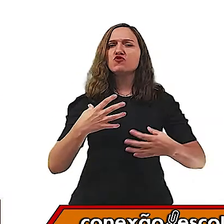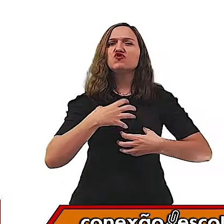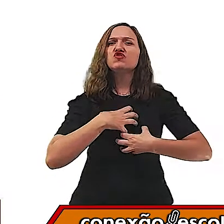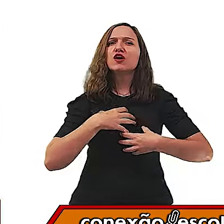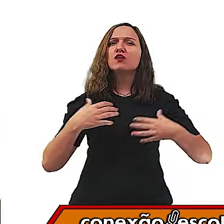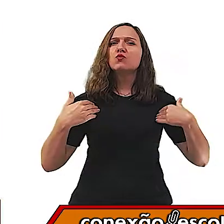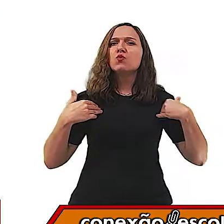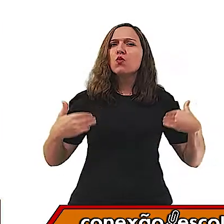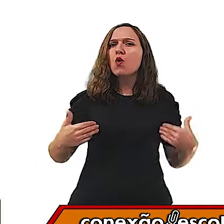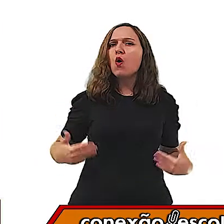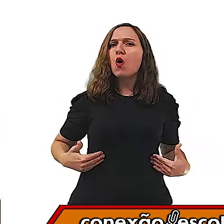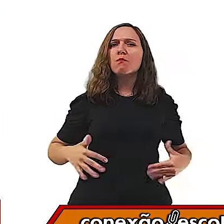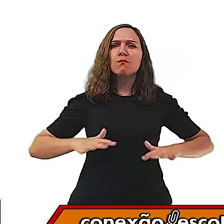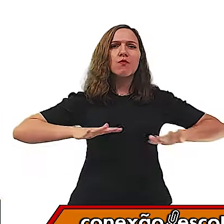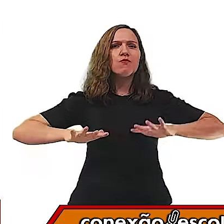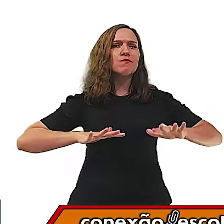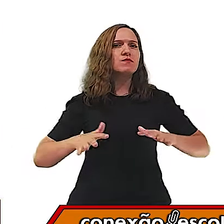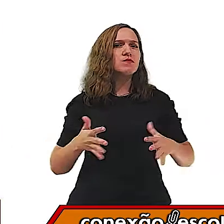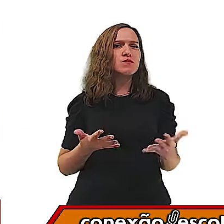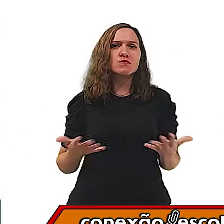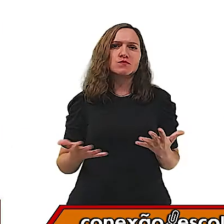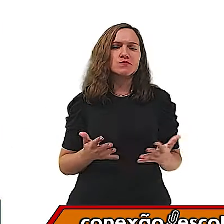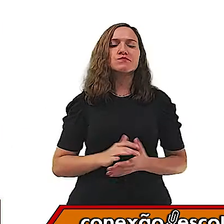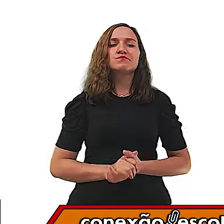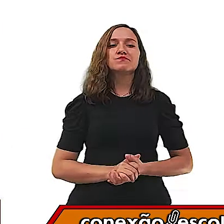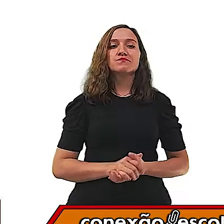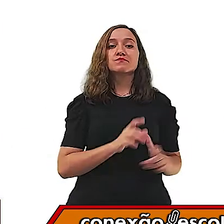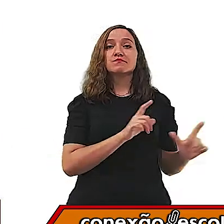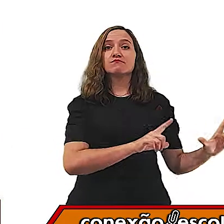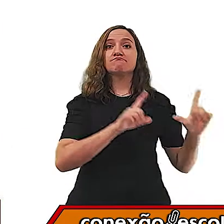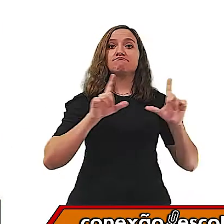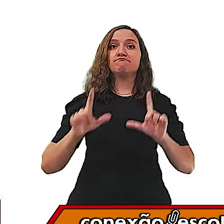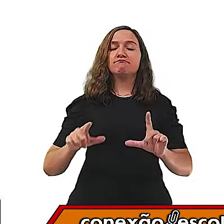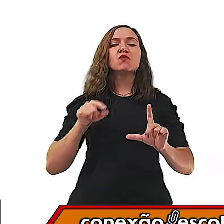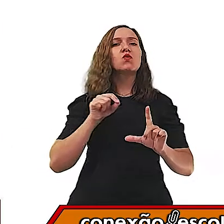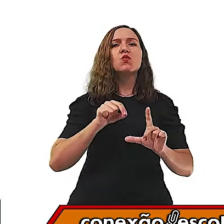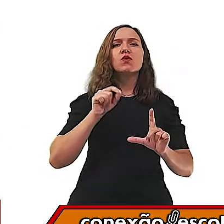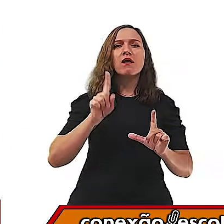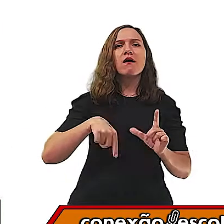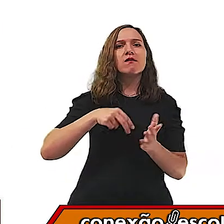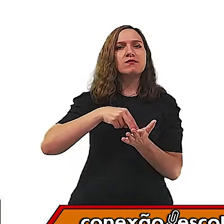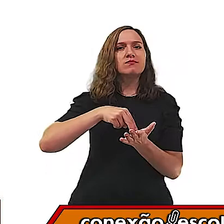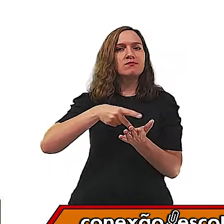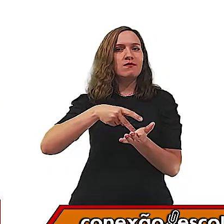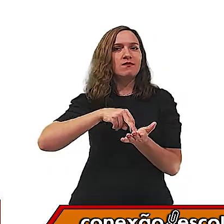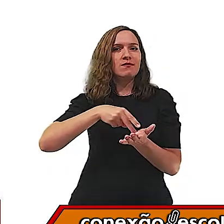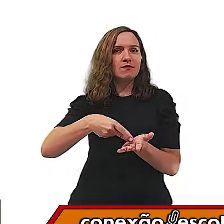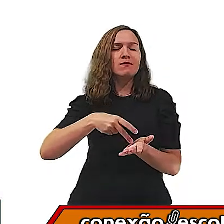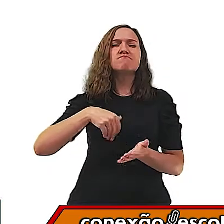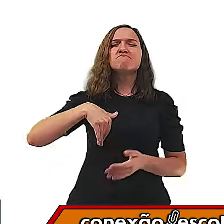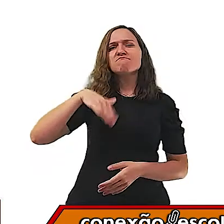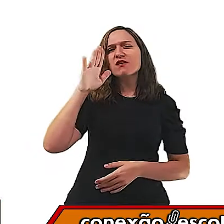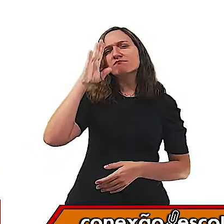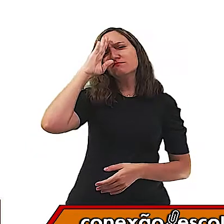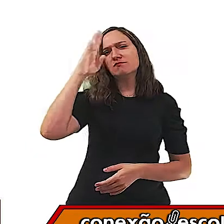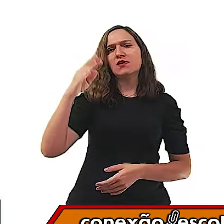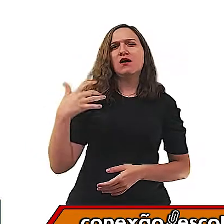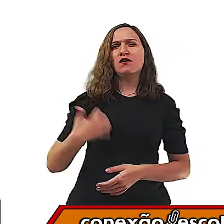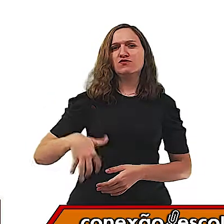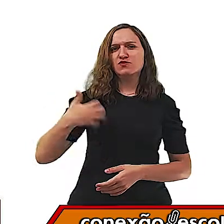mesmo? A outra é o tango. Ele é mais da Argentina.